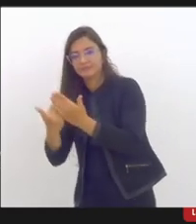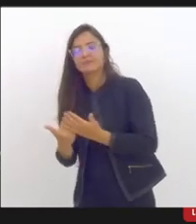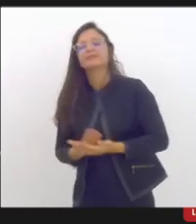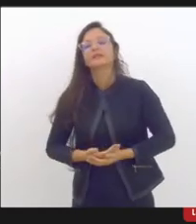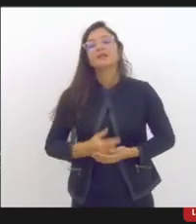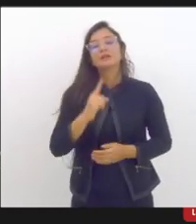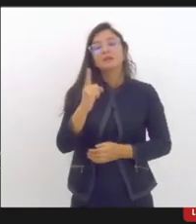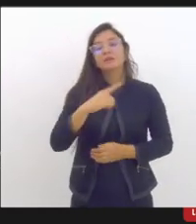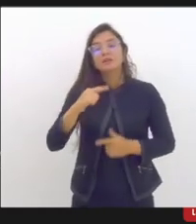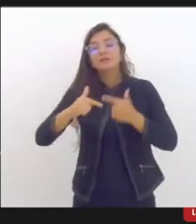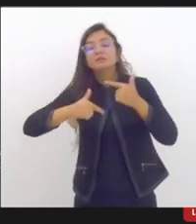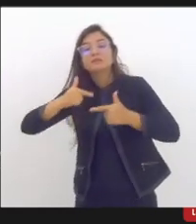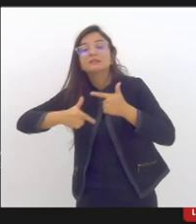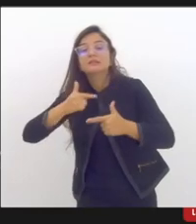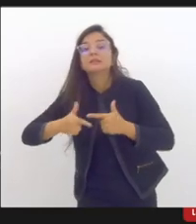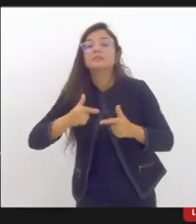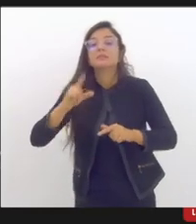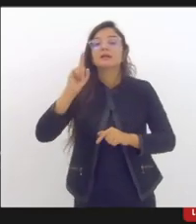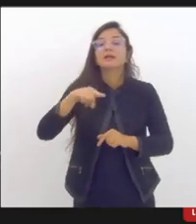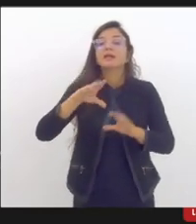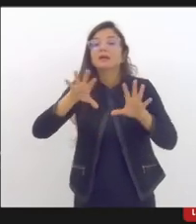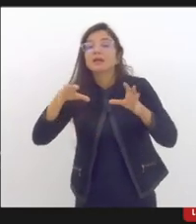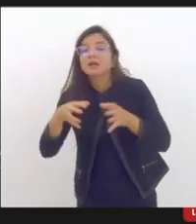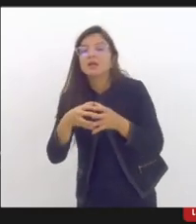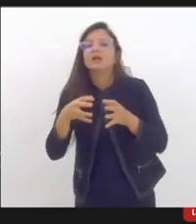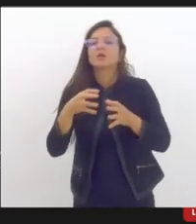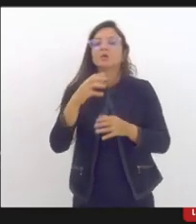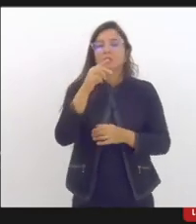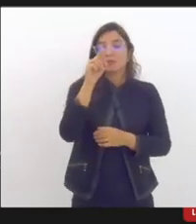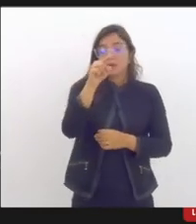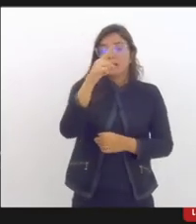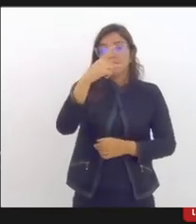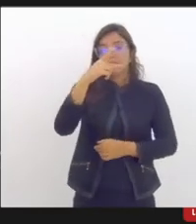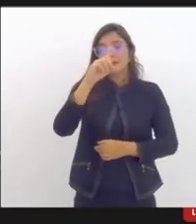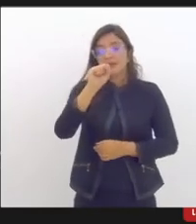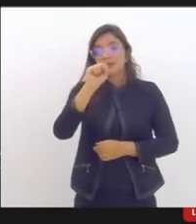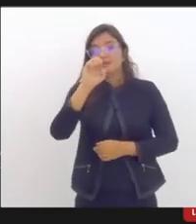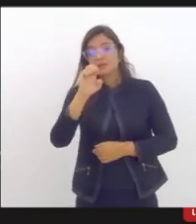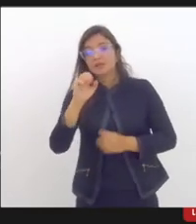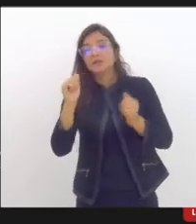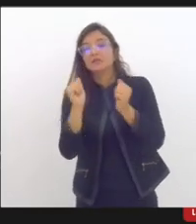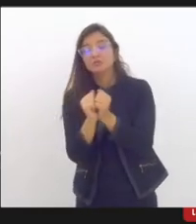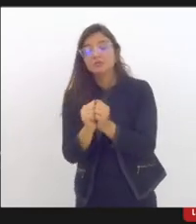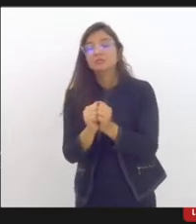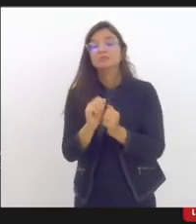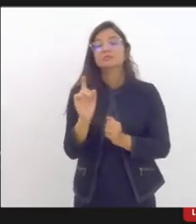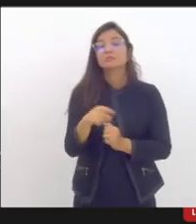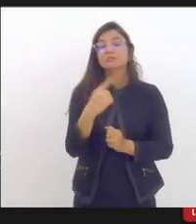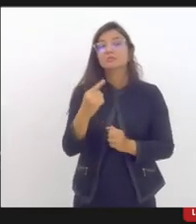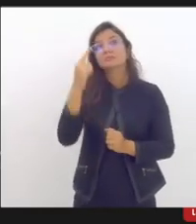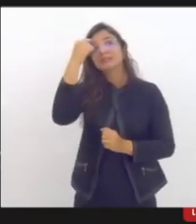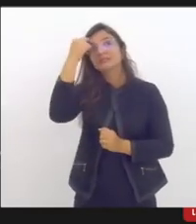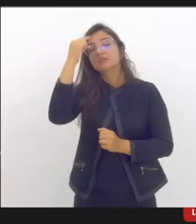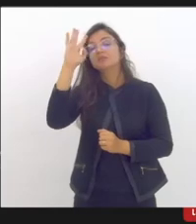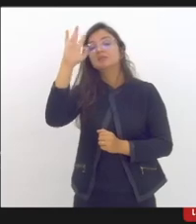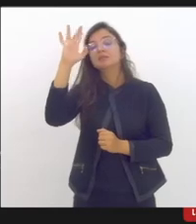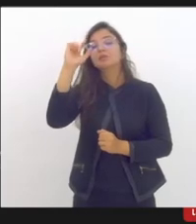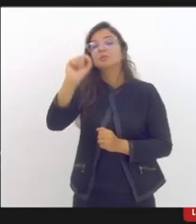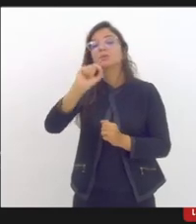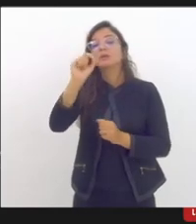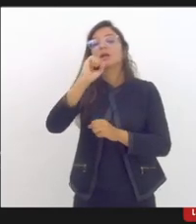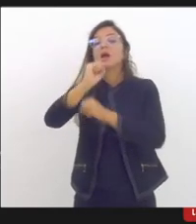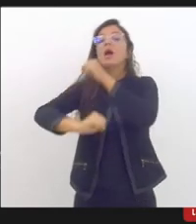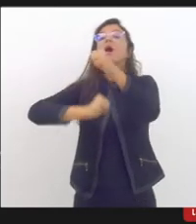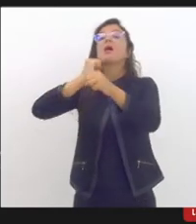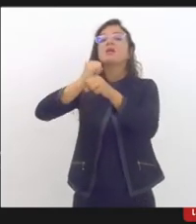junto ao grupo de trabalho intersetorial do PSE, para que no próximo ano a gente consiga aumentar o número